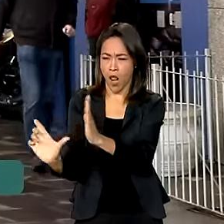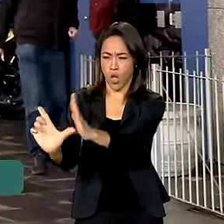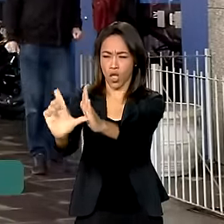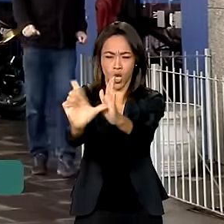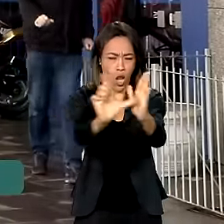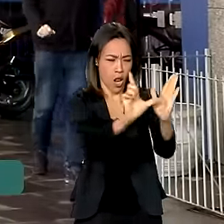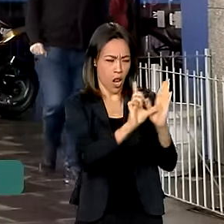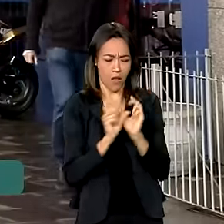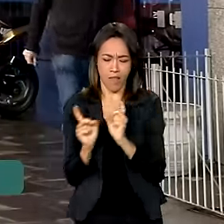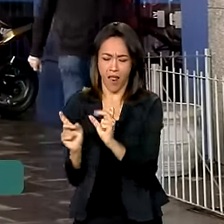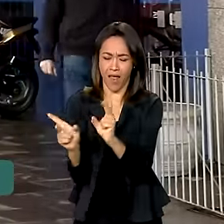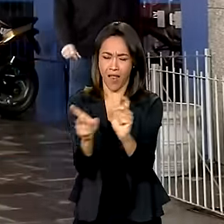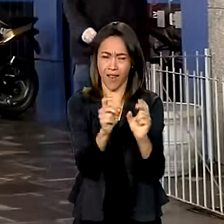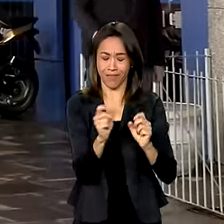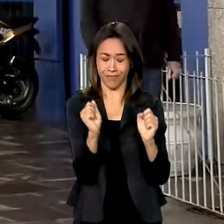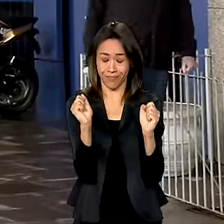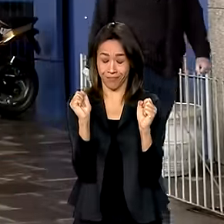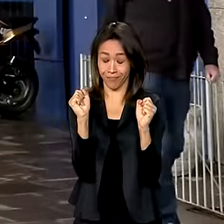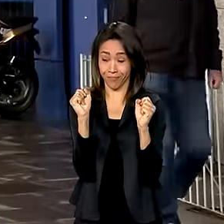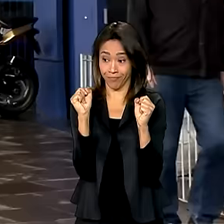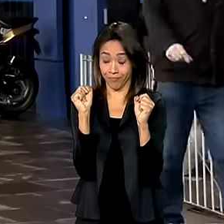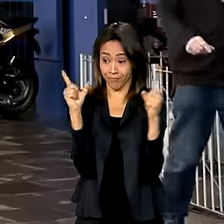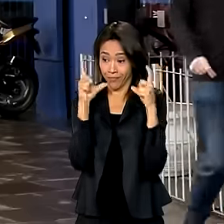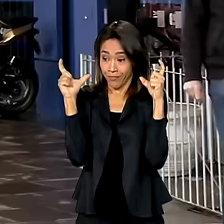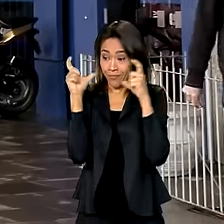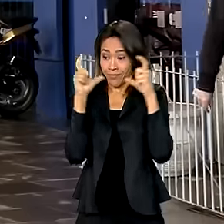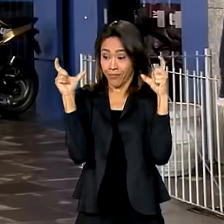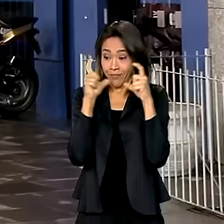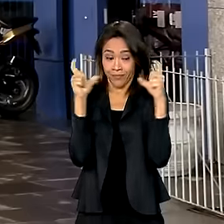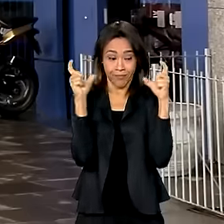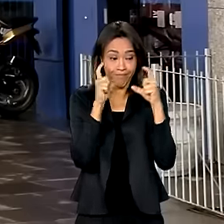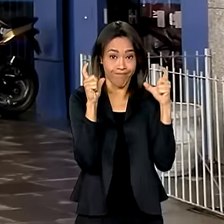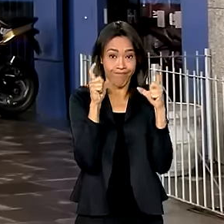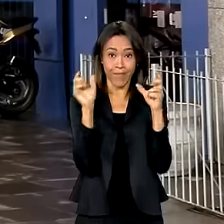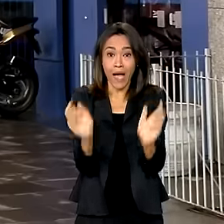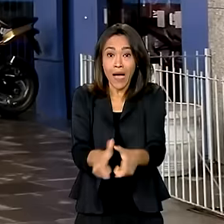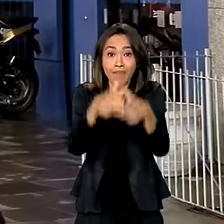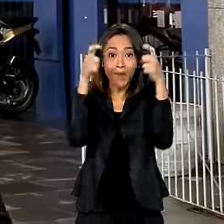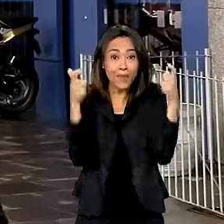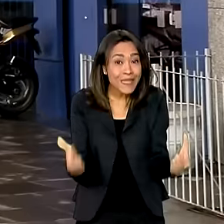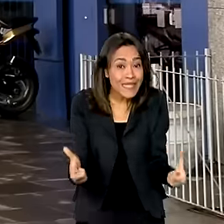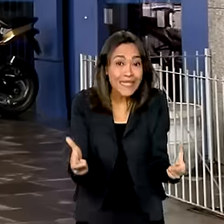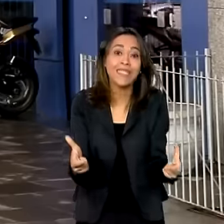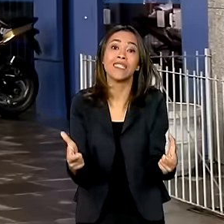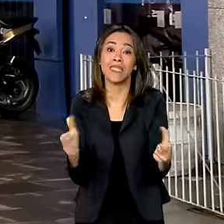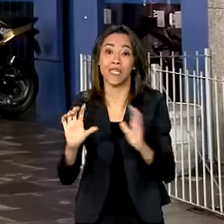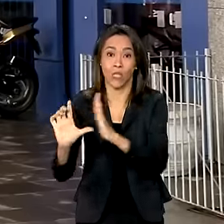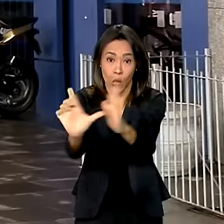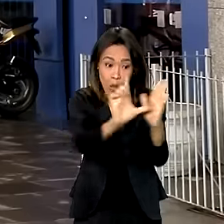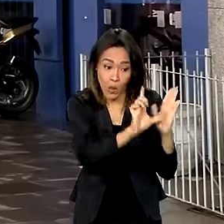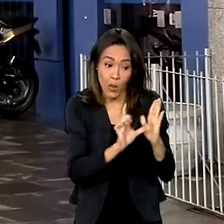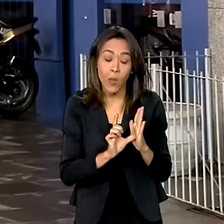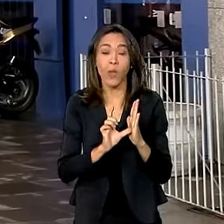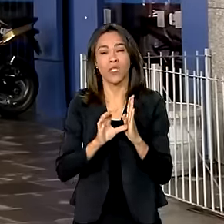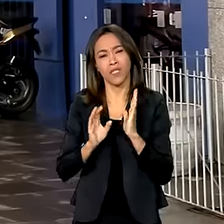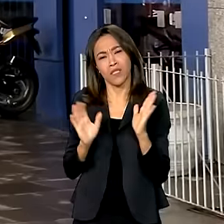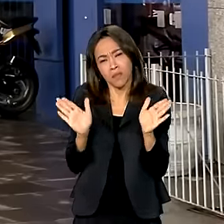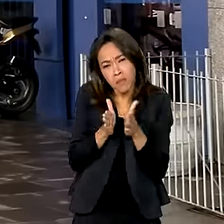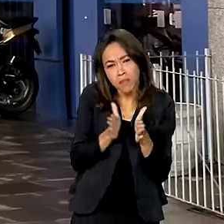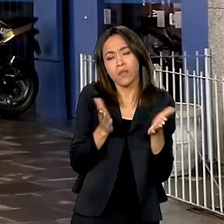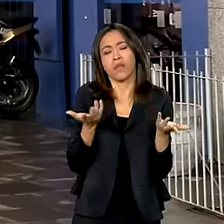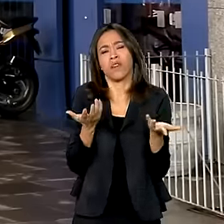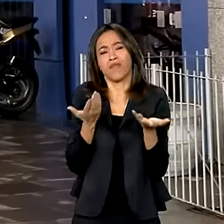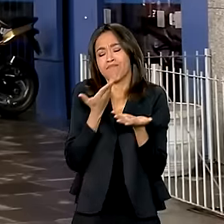A realidade é chocante. A maioria dos comerciantes, desses micro e pequenos empresários,